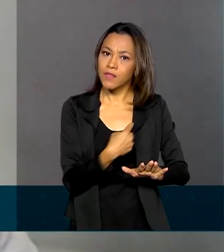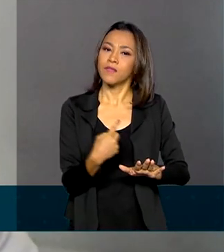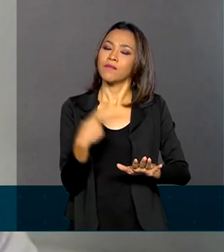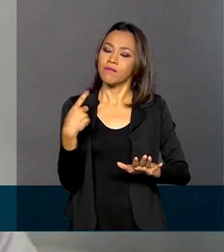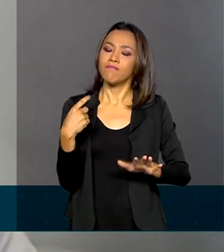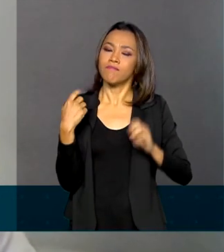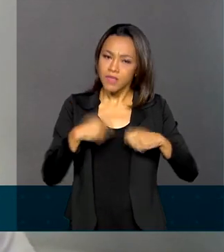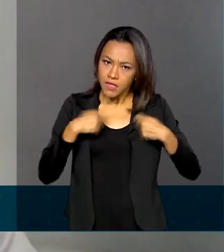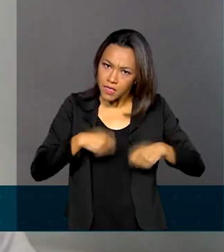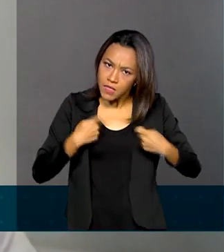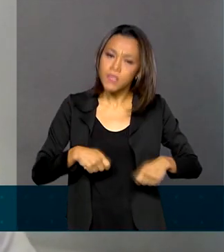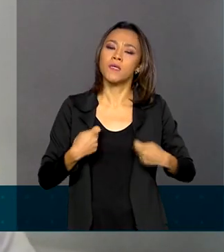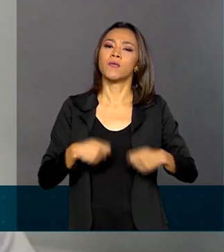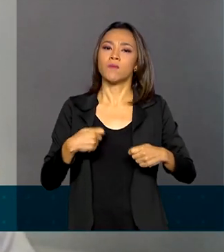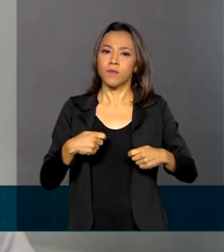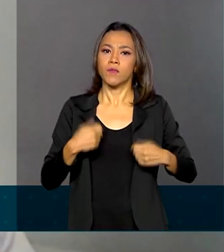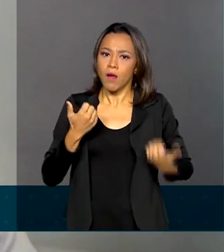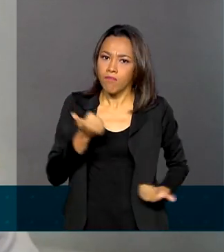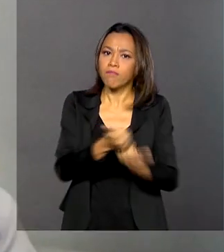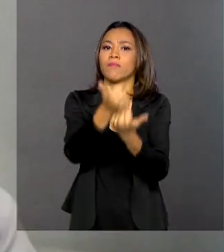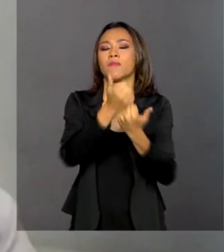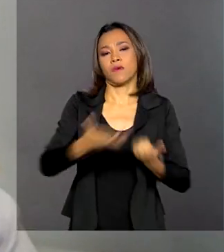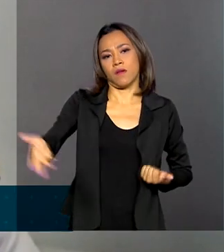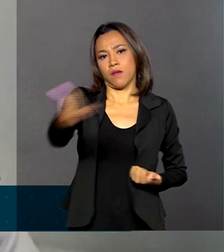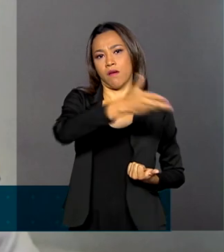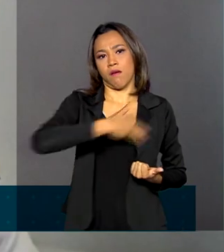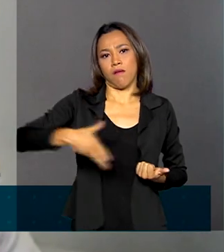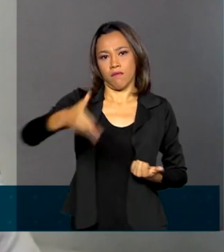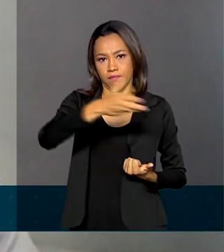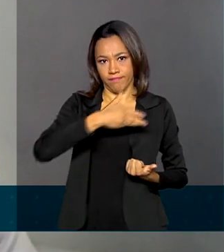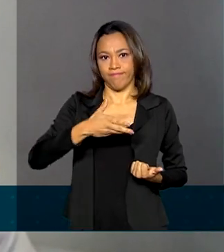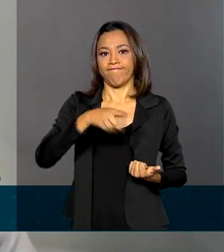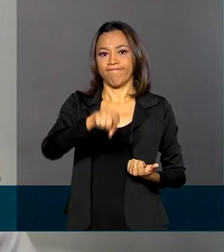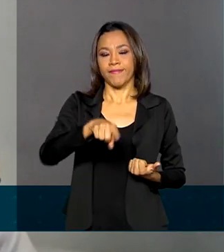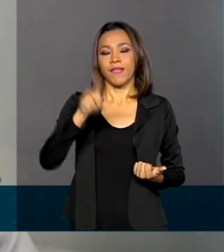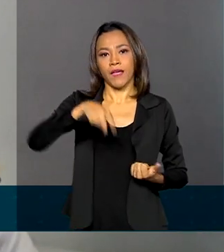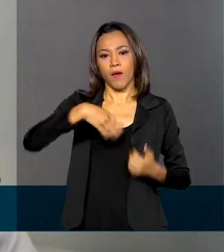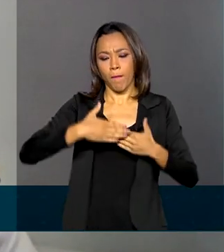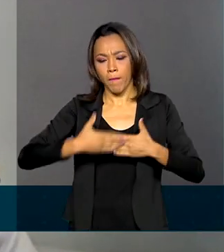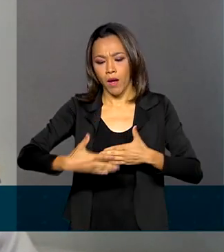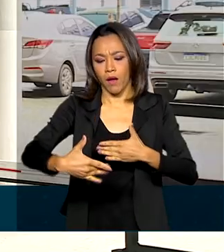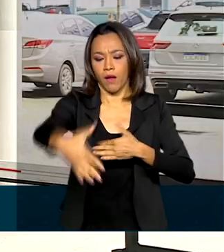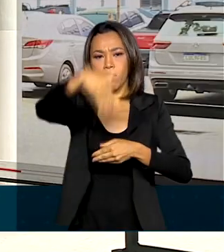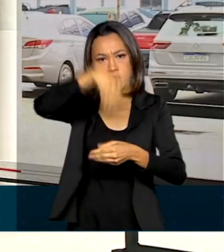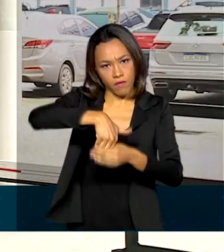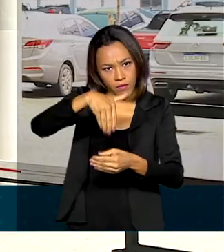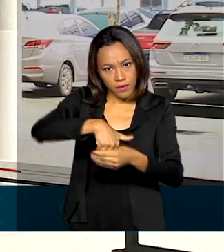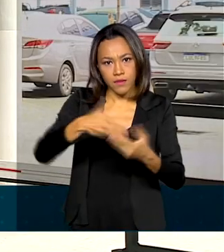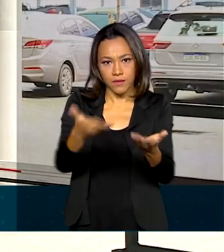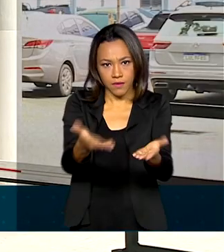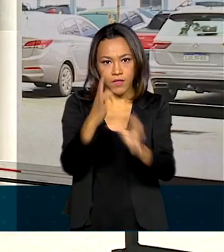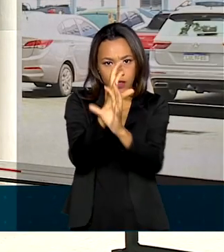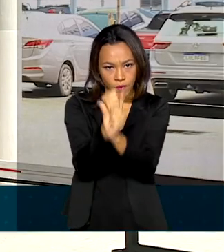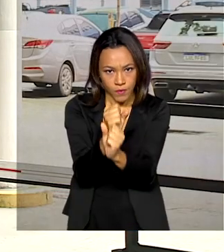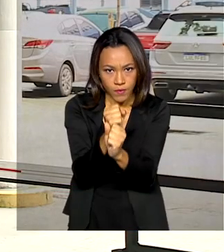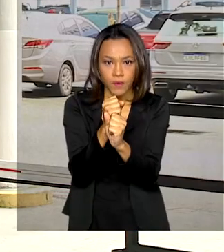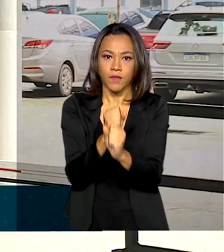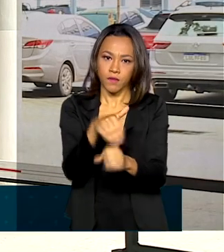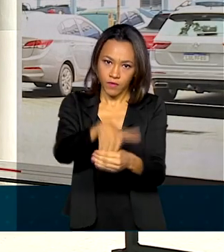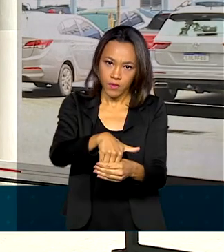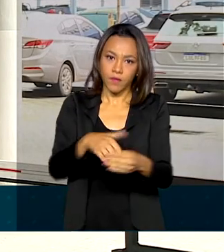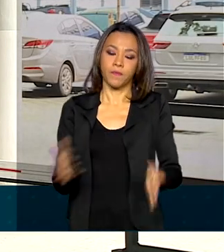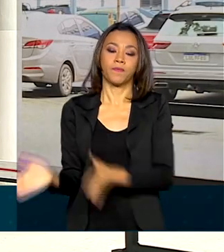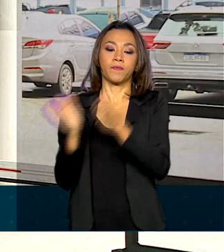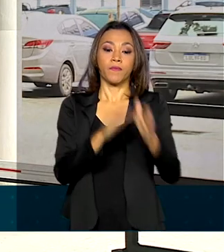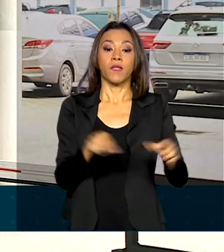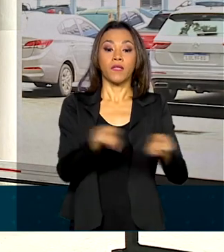brasileira mais uma vez nesse processo que é tão importante, que é o processo da votação e das eleições. A Polícia Federal também vai ajudar